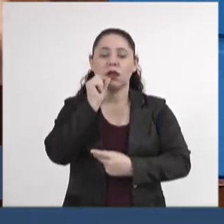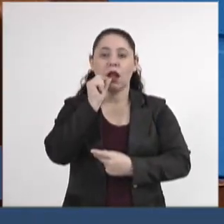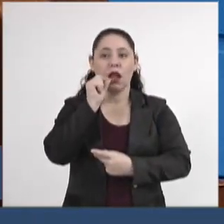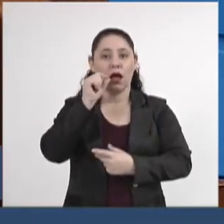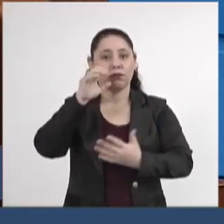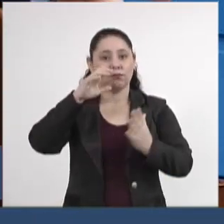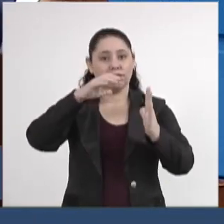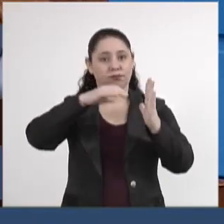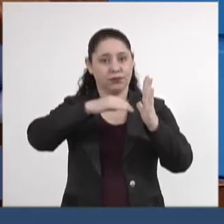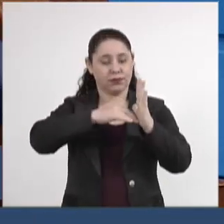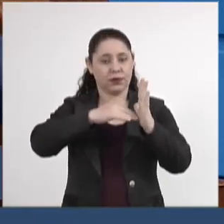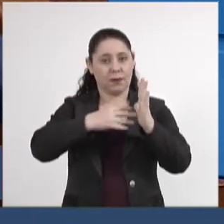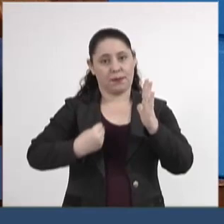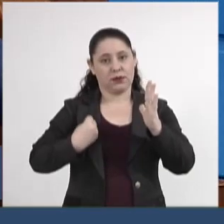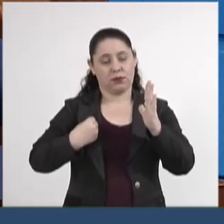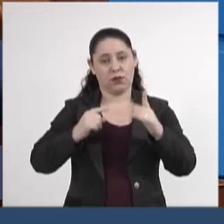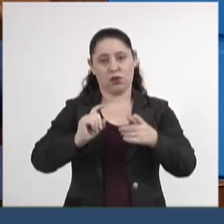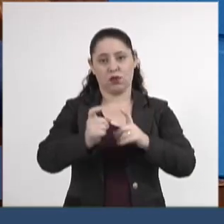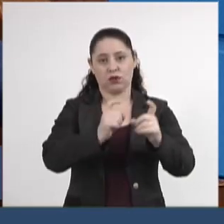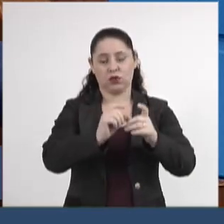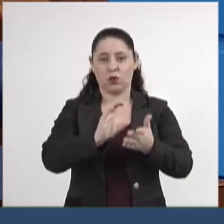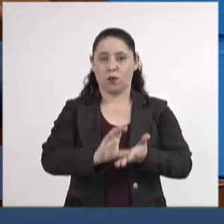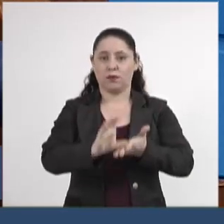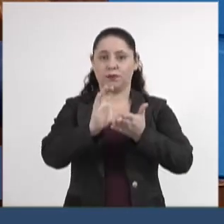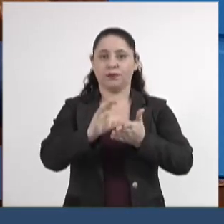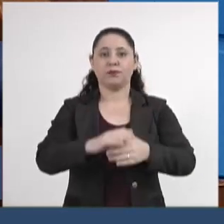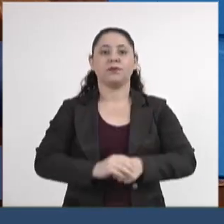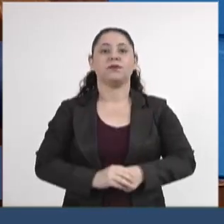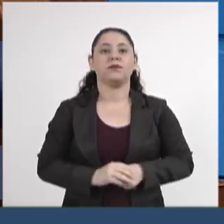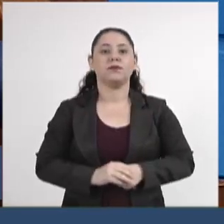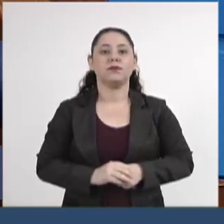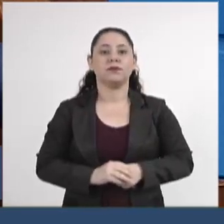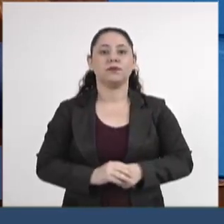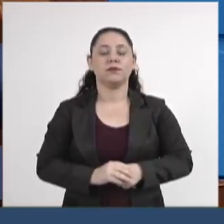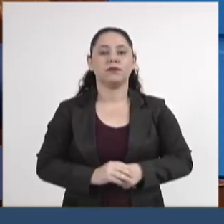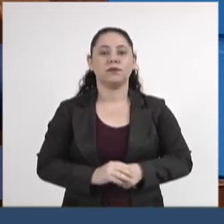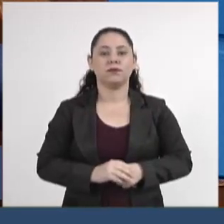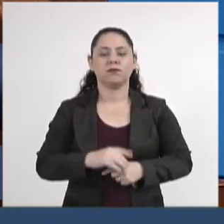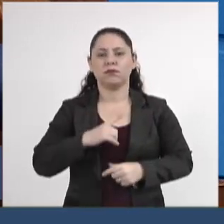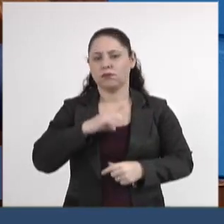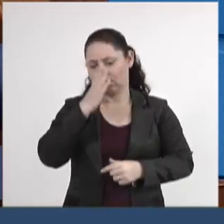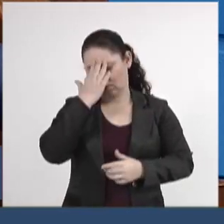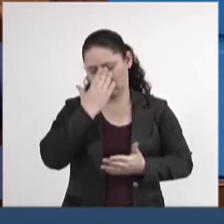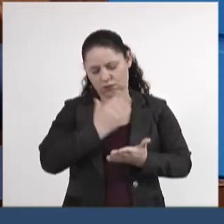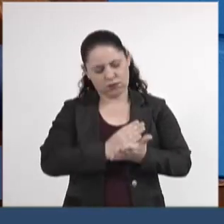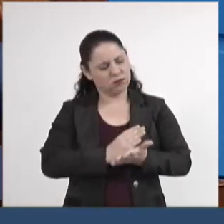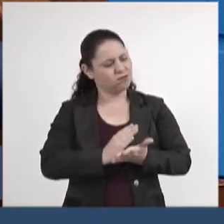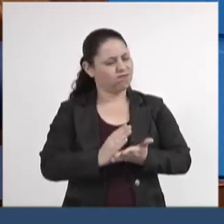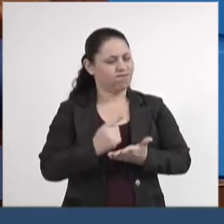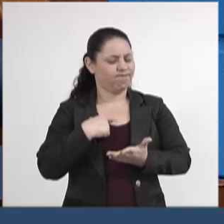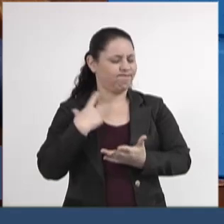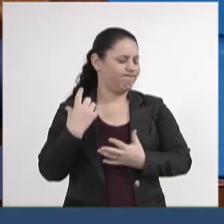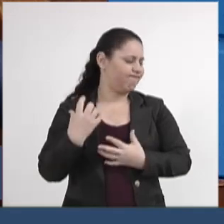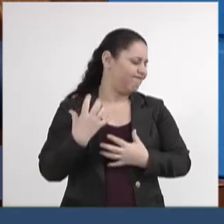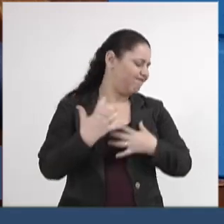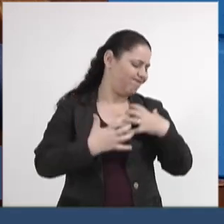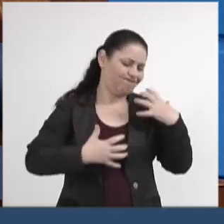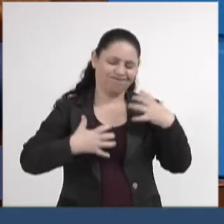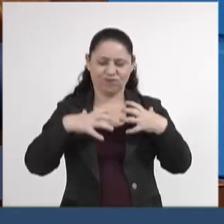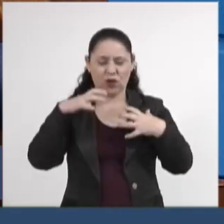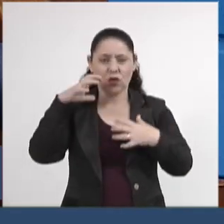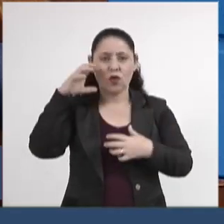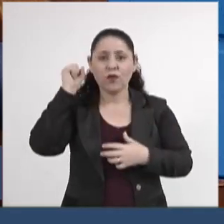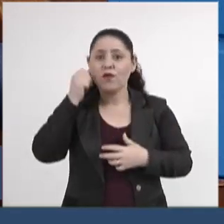no Senado participando de uma reunião de uma comissão. E eu confesso que eu fiquei muito indignado de